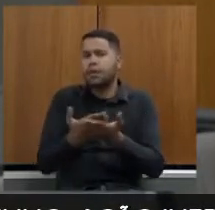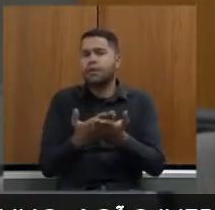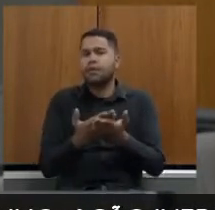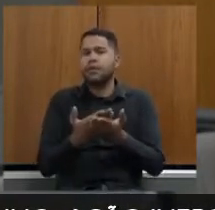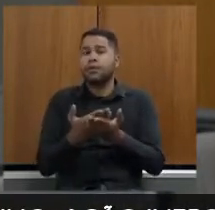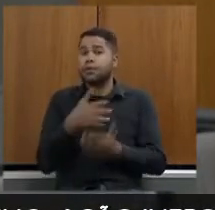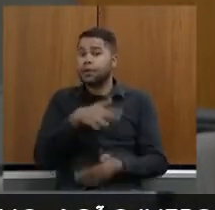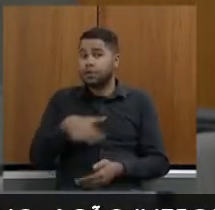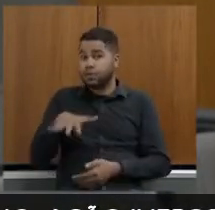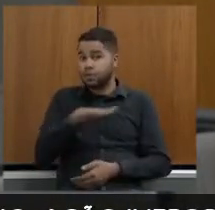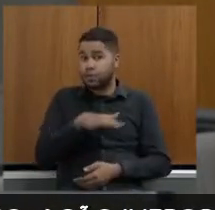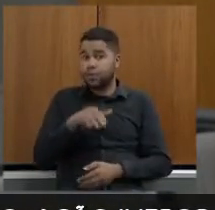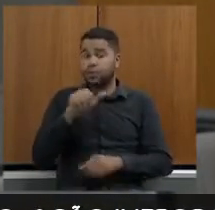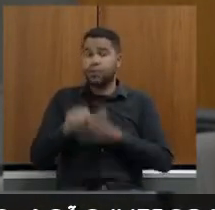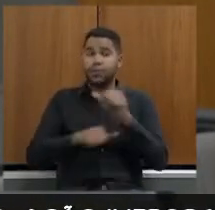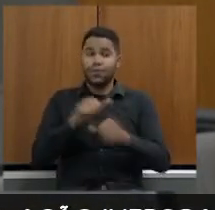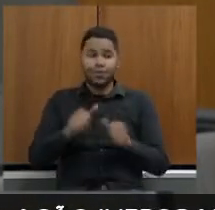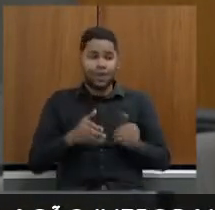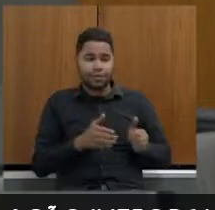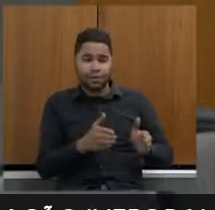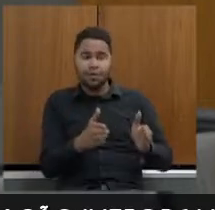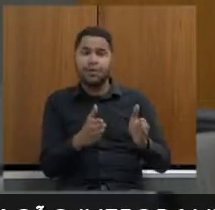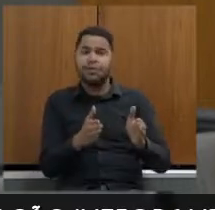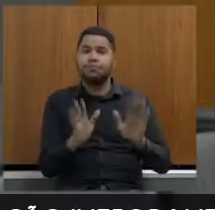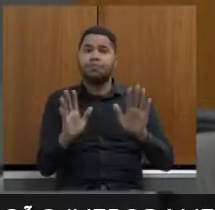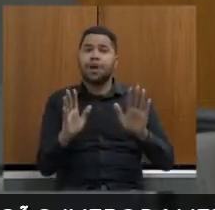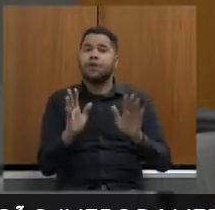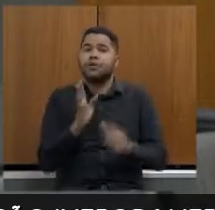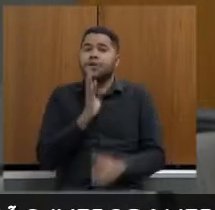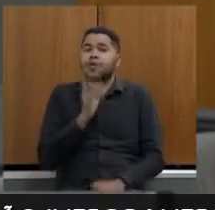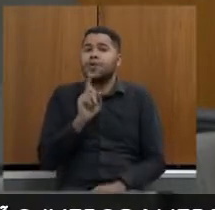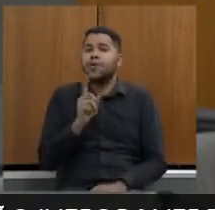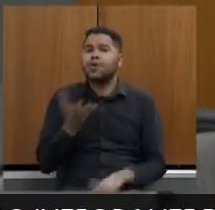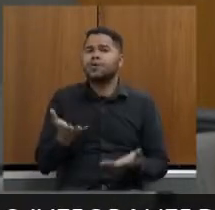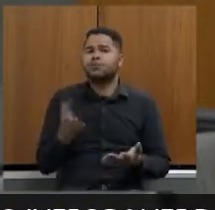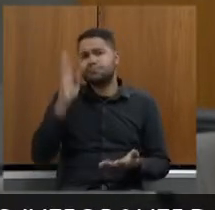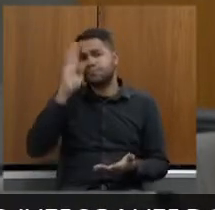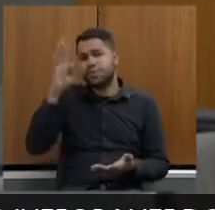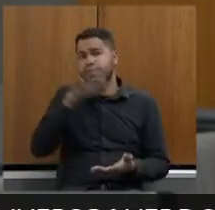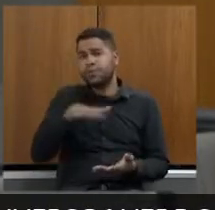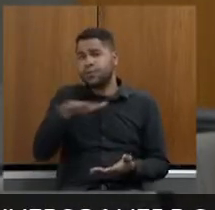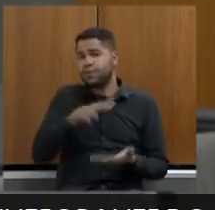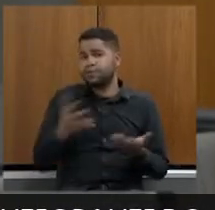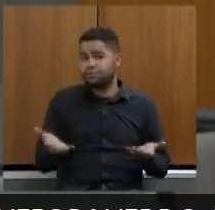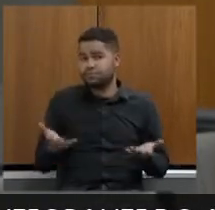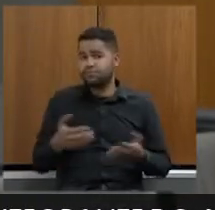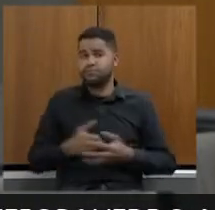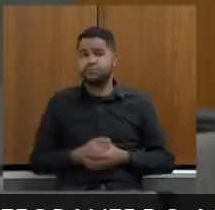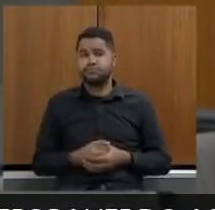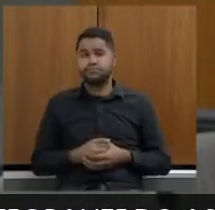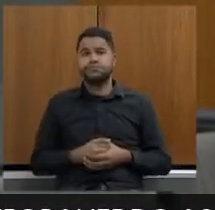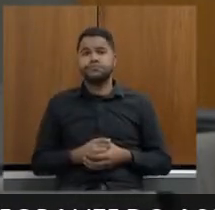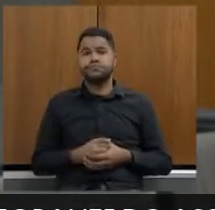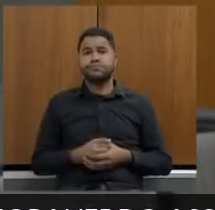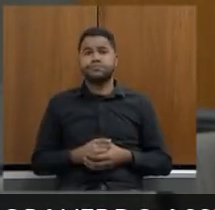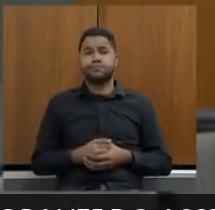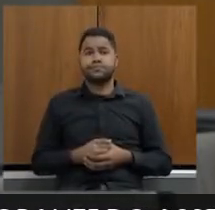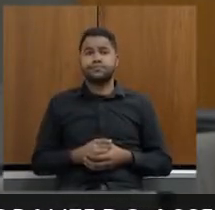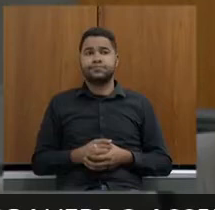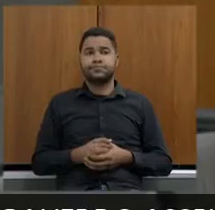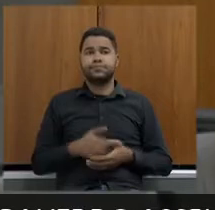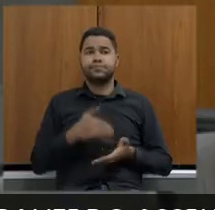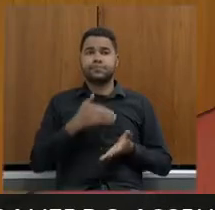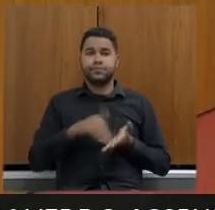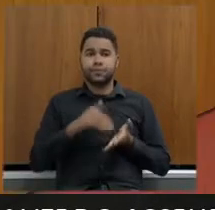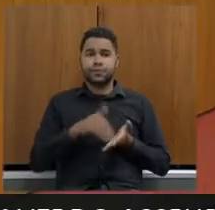nessa região porque foi mudado o traçado e a gente ainda não conhece esse traçado principalmente nessa região secretário eu achei que eu tinha